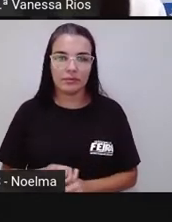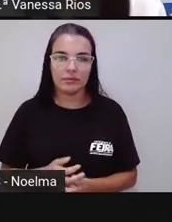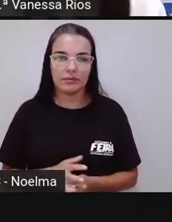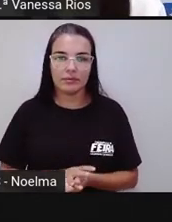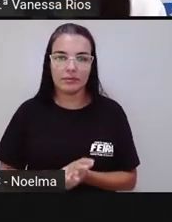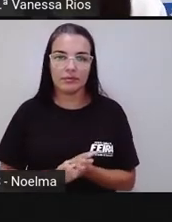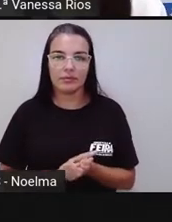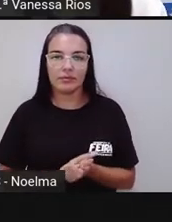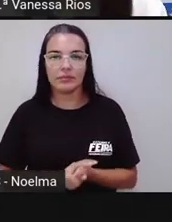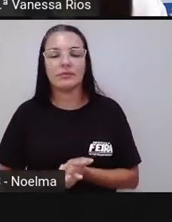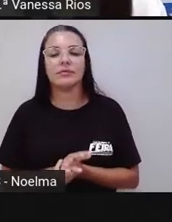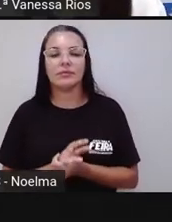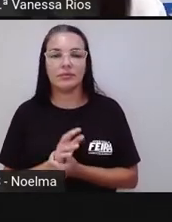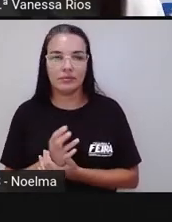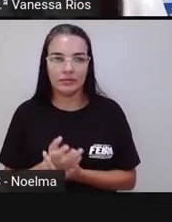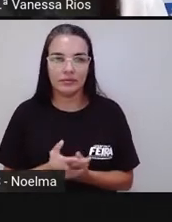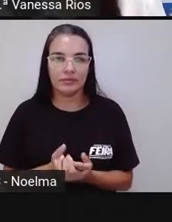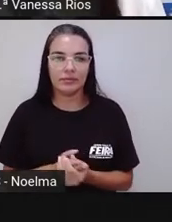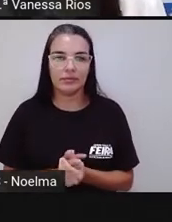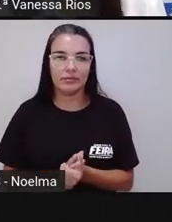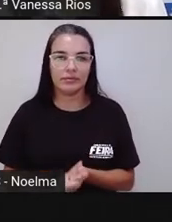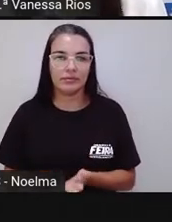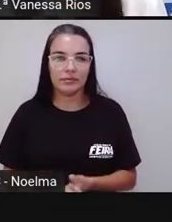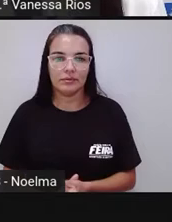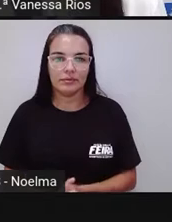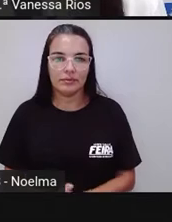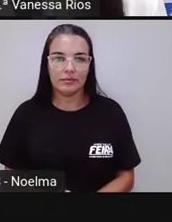proparoxítonas.